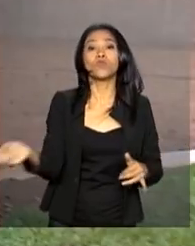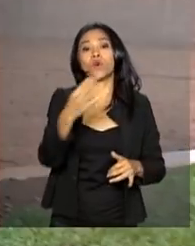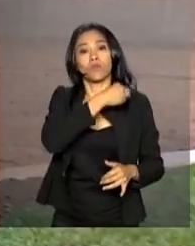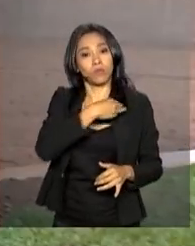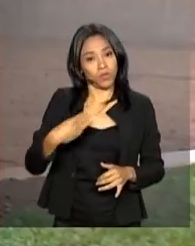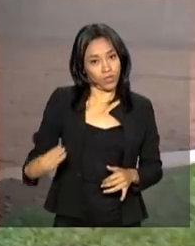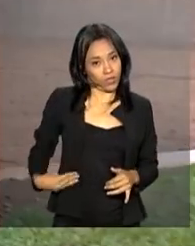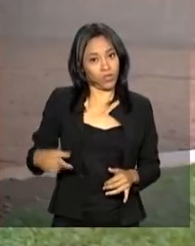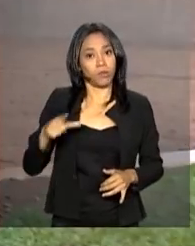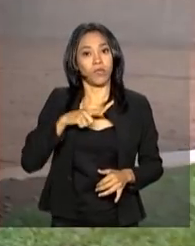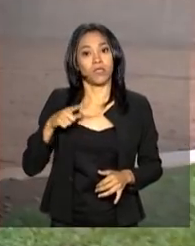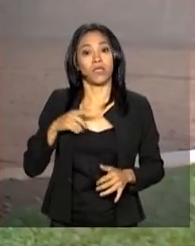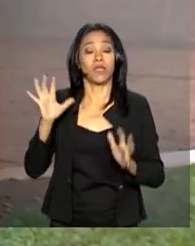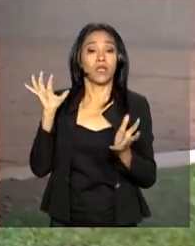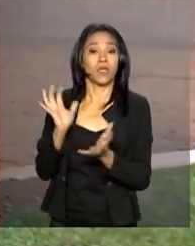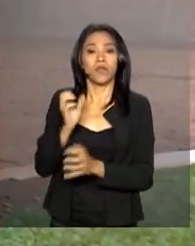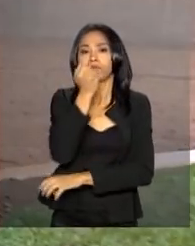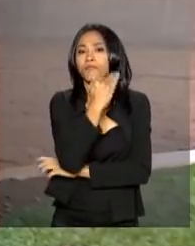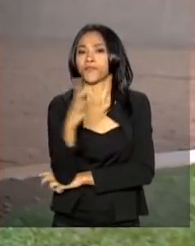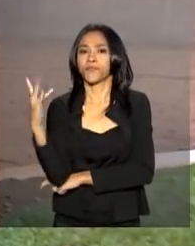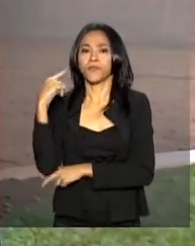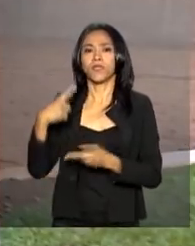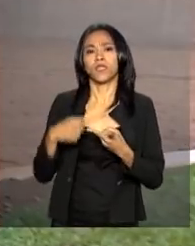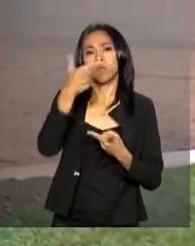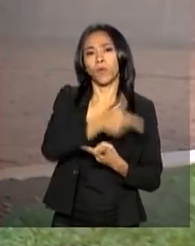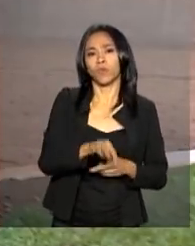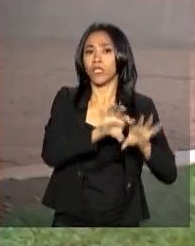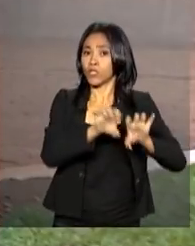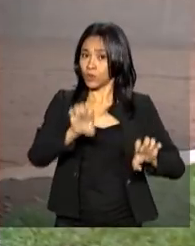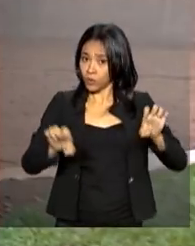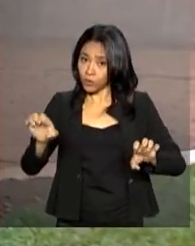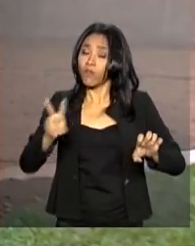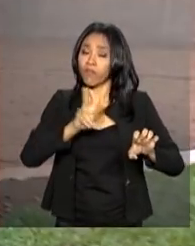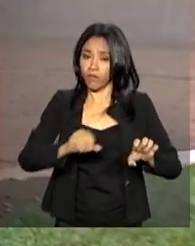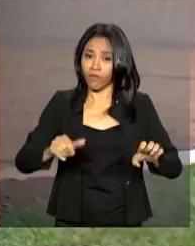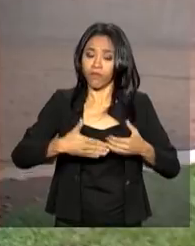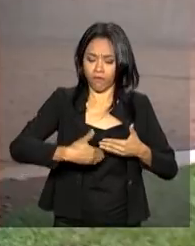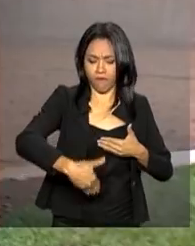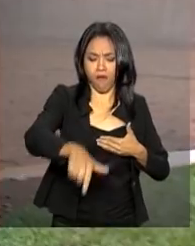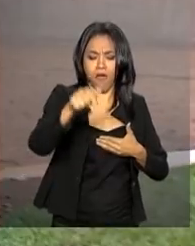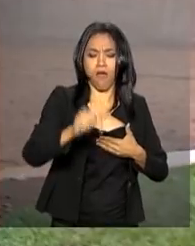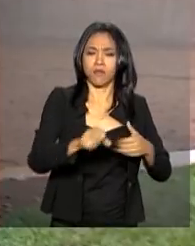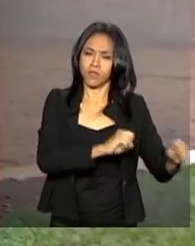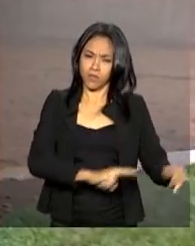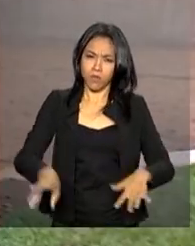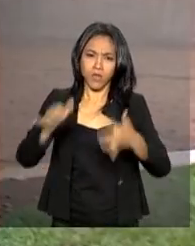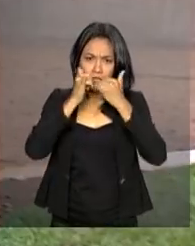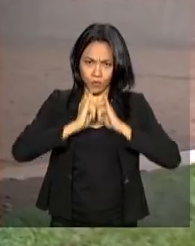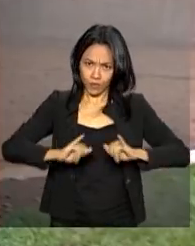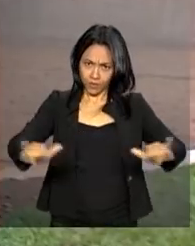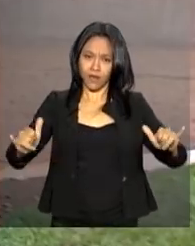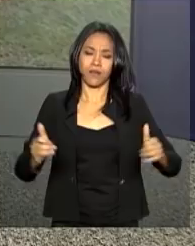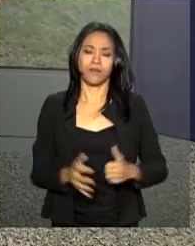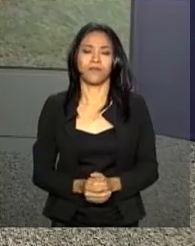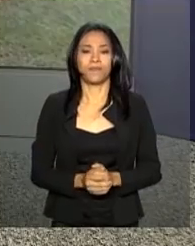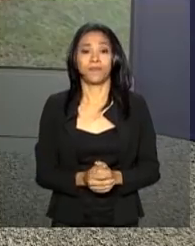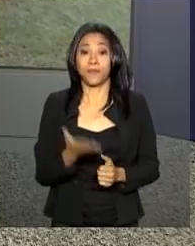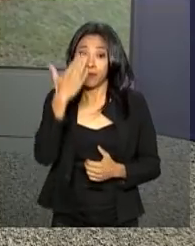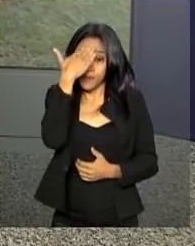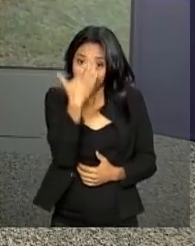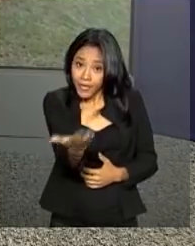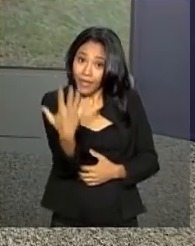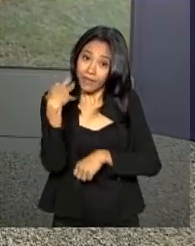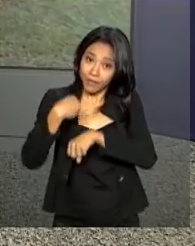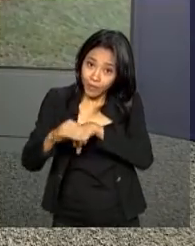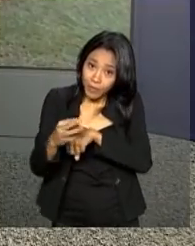assumir as pastas do meio ambiente e da infraestrutura, por exemplo. Devem ser anunciados ainda nesta semana. Voltamos com você, Alessandra. Obrigada, Marcia,